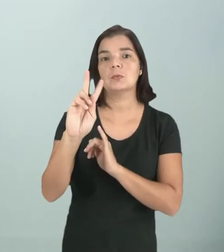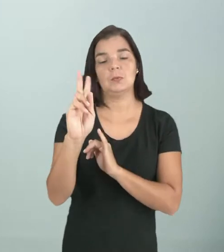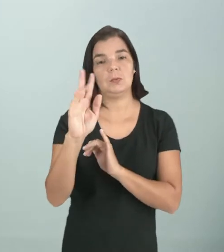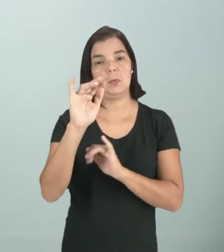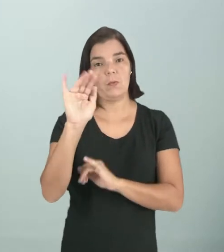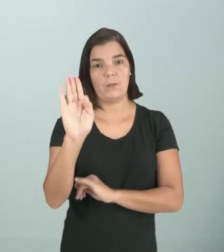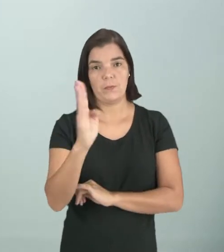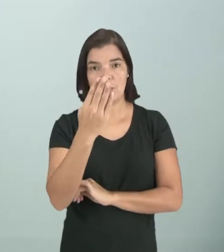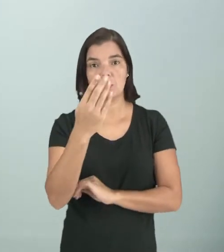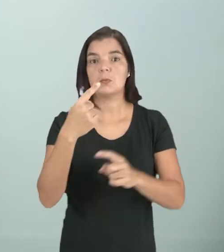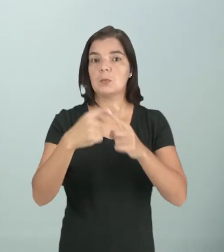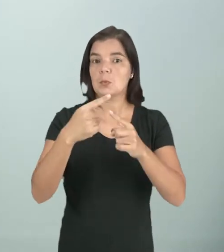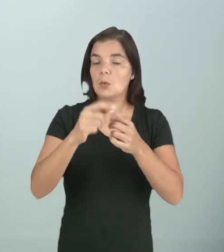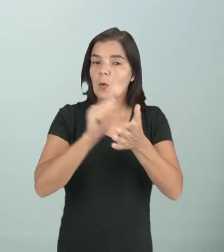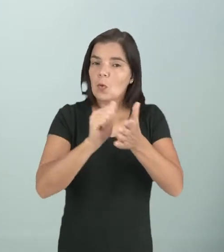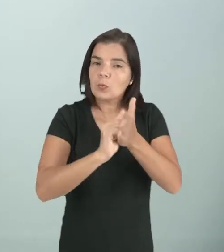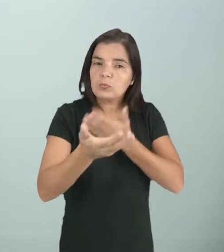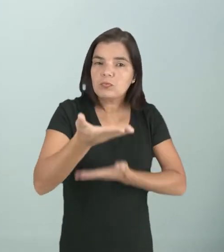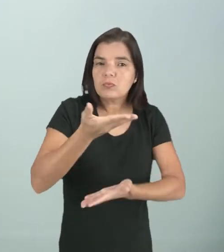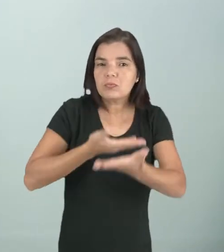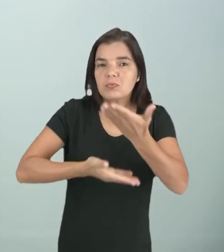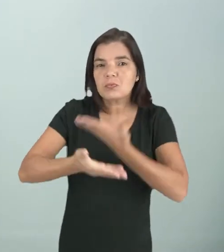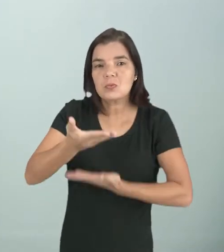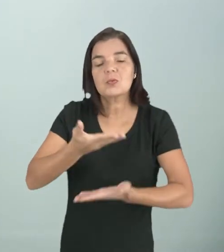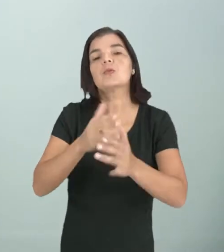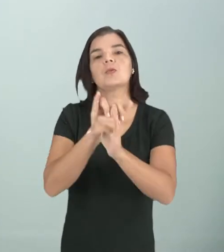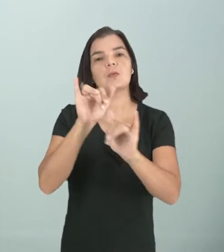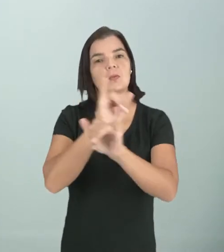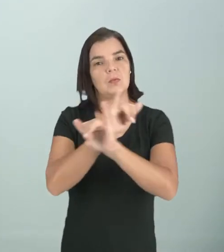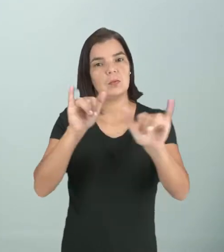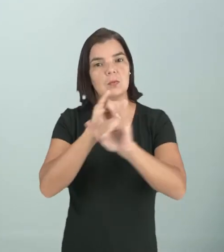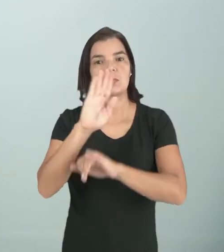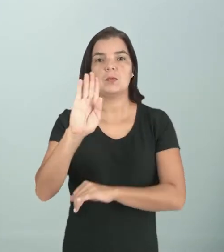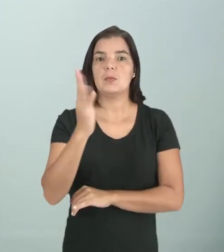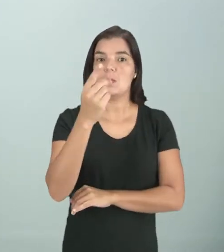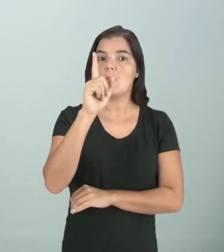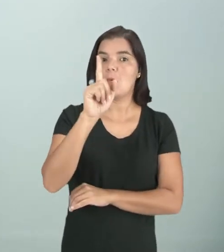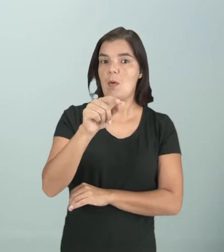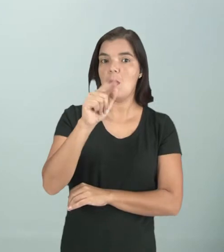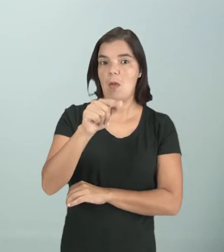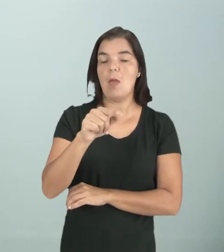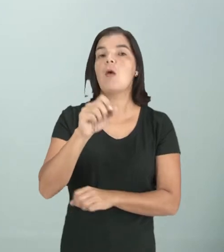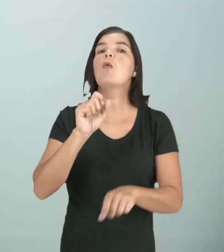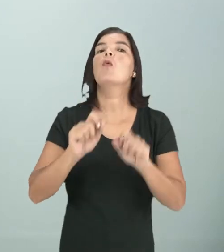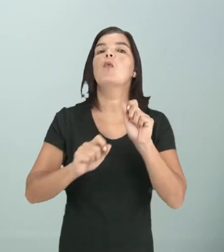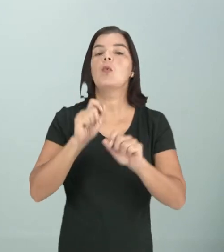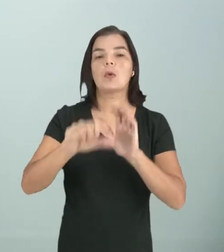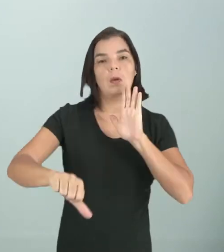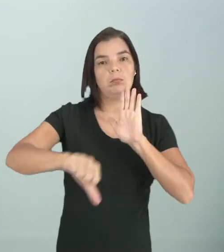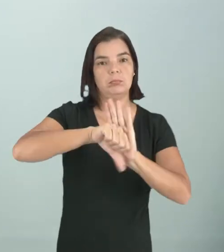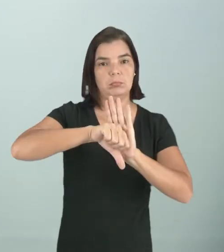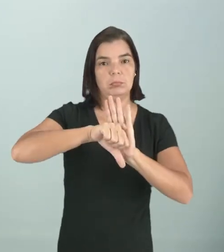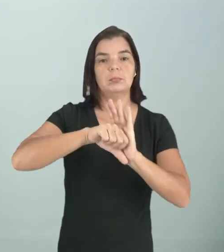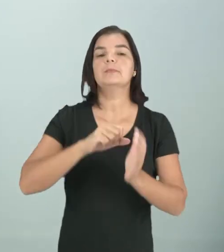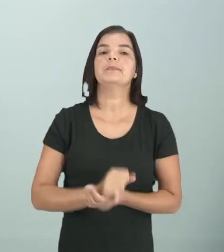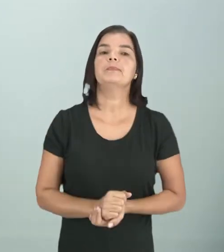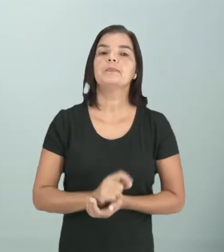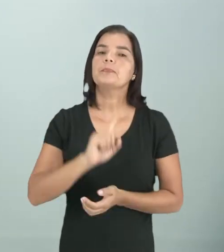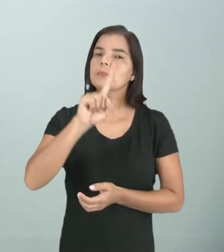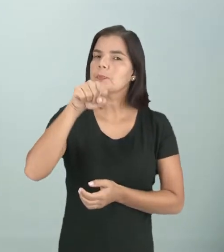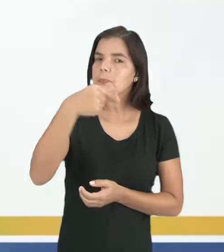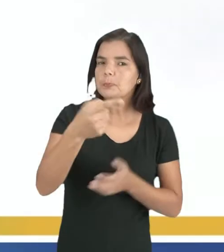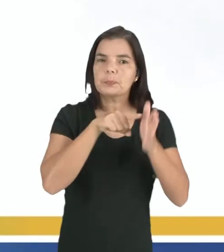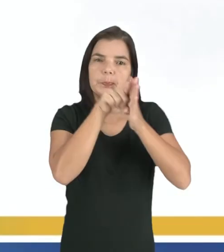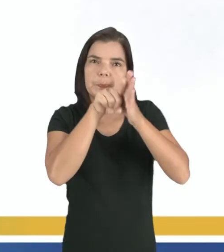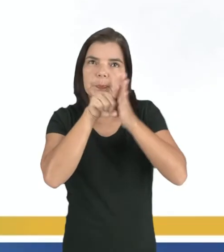segundo a lei, produzir e compartilhar notícias falsas, notícias falsas é crime. Depois de feita